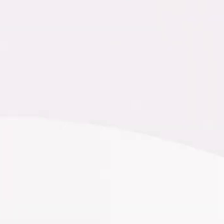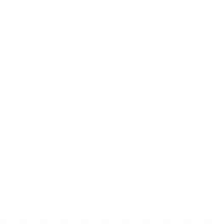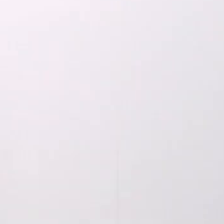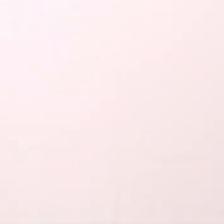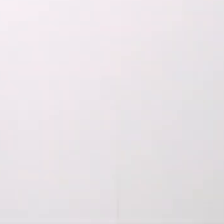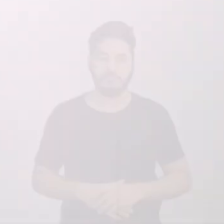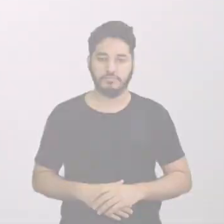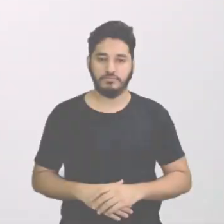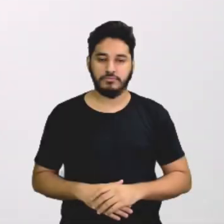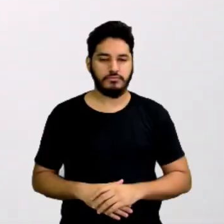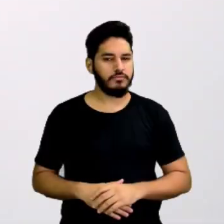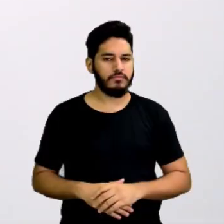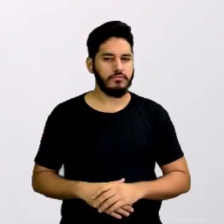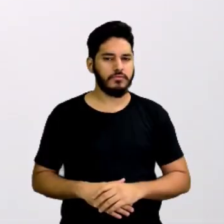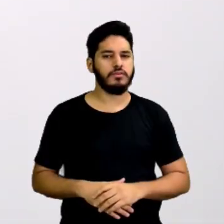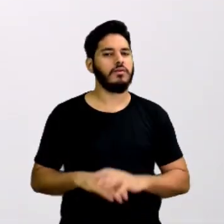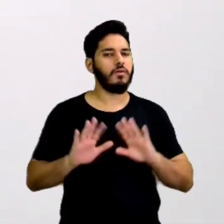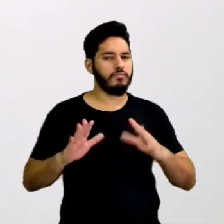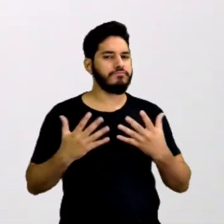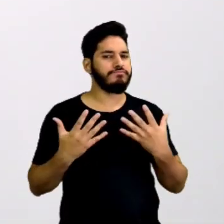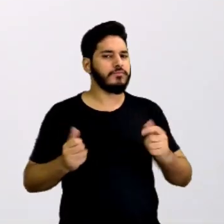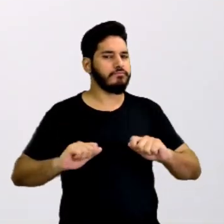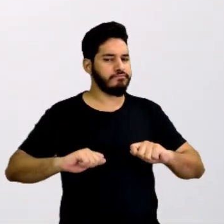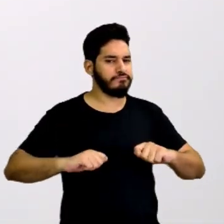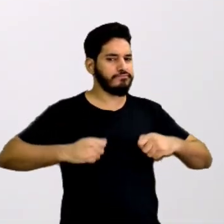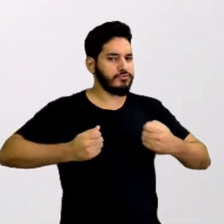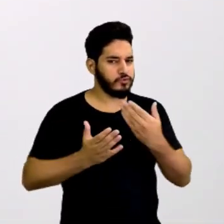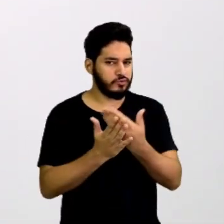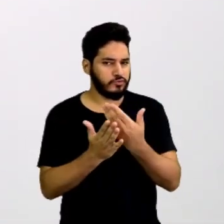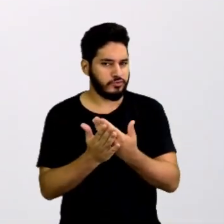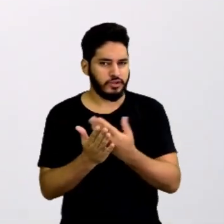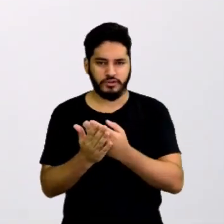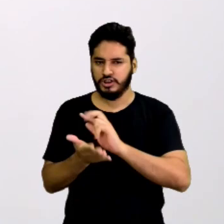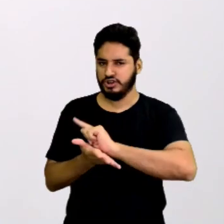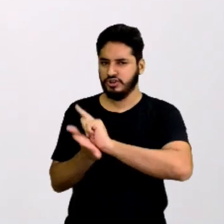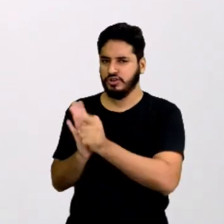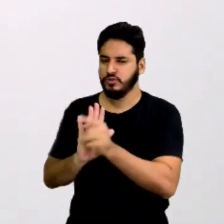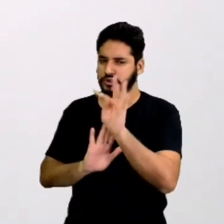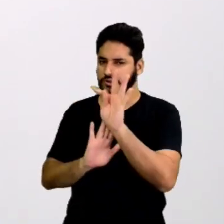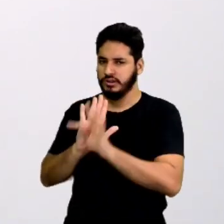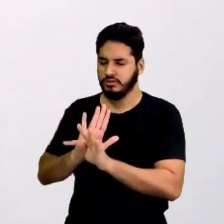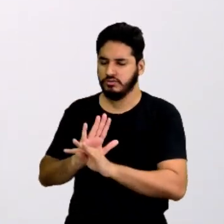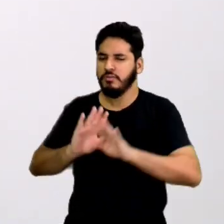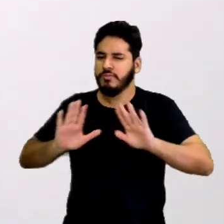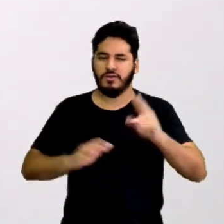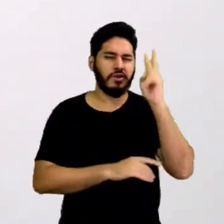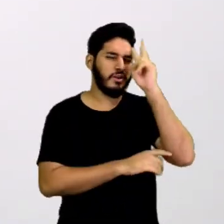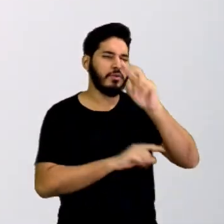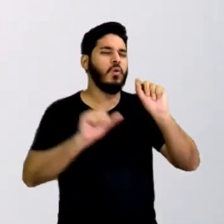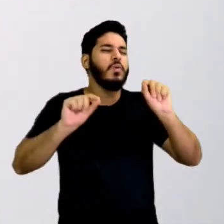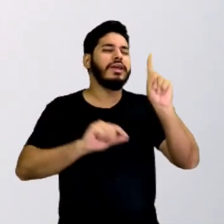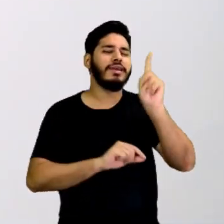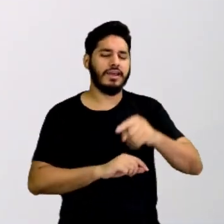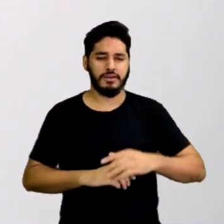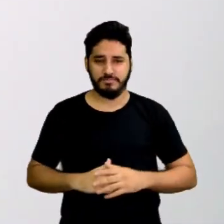Vamos reforçar gêneros textuais, mas vamos lembrar do que se trata.